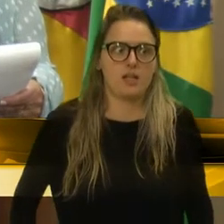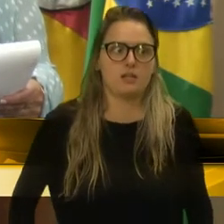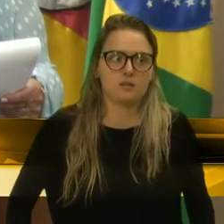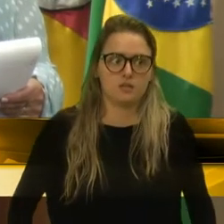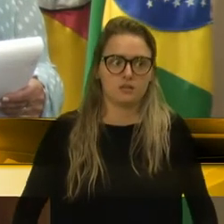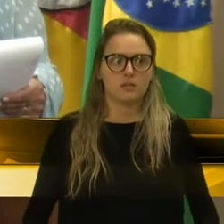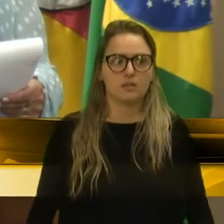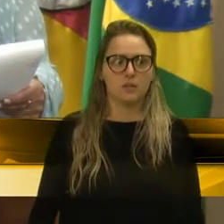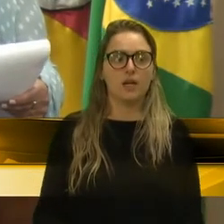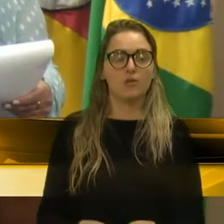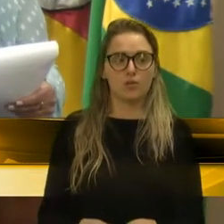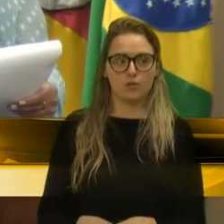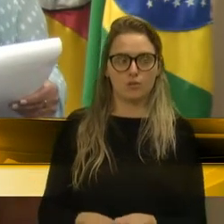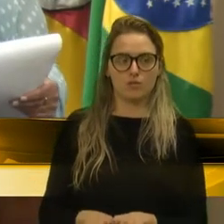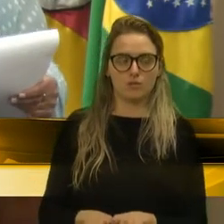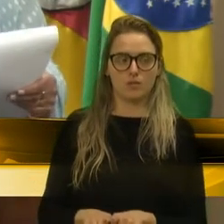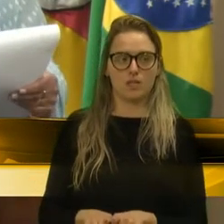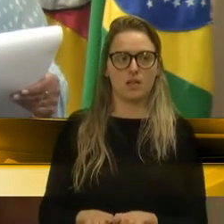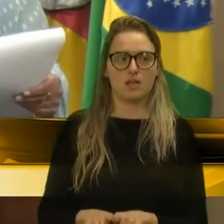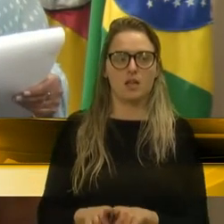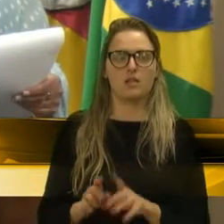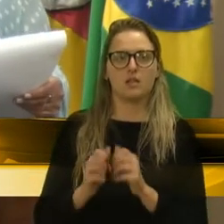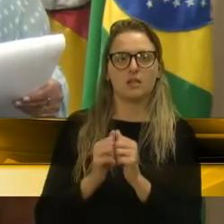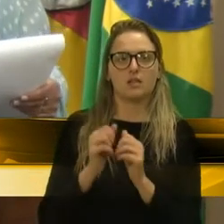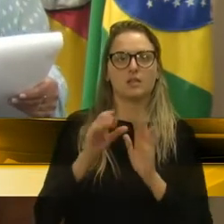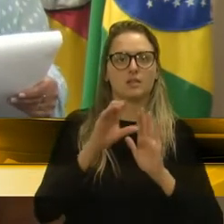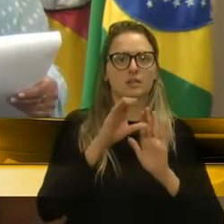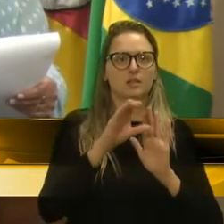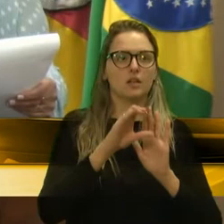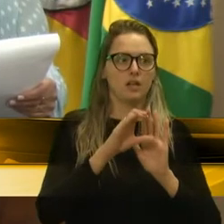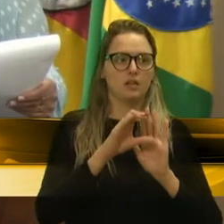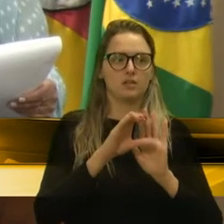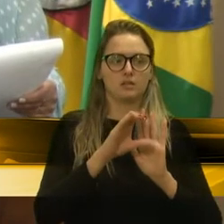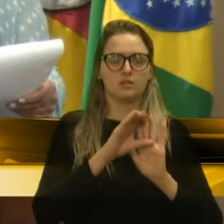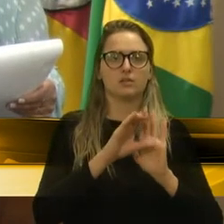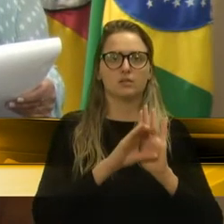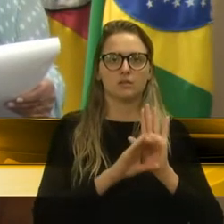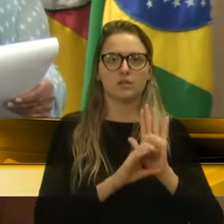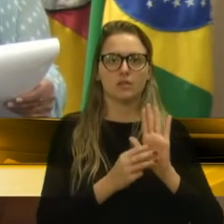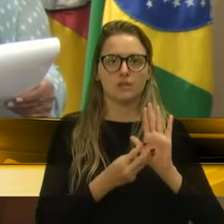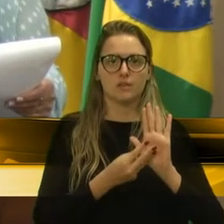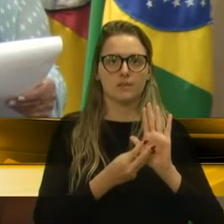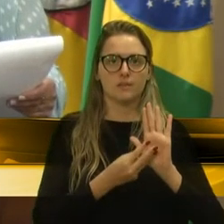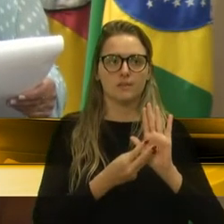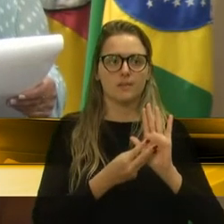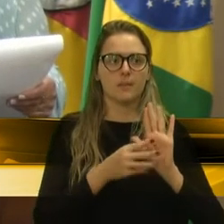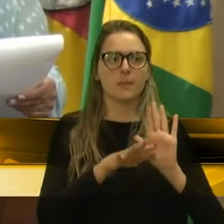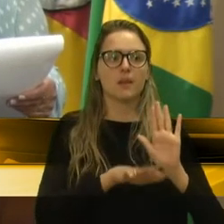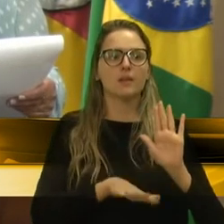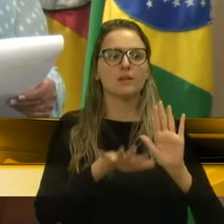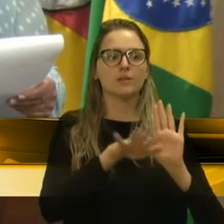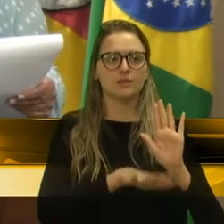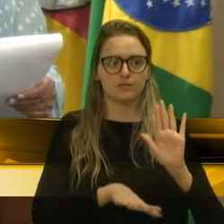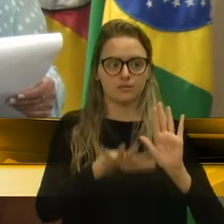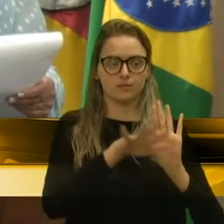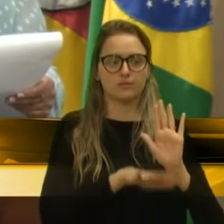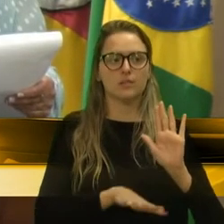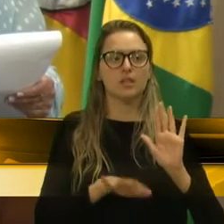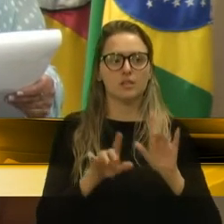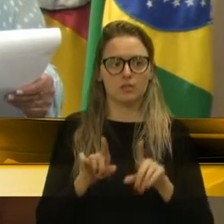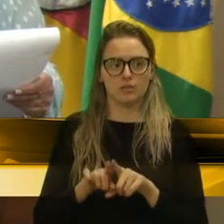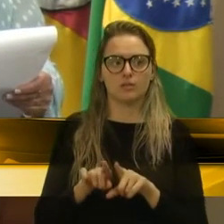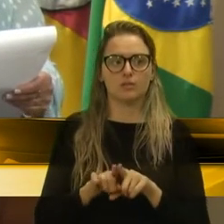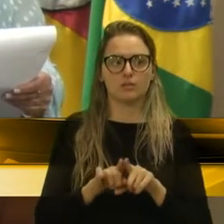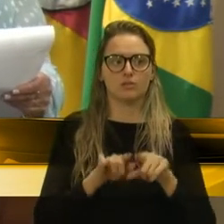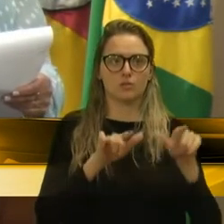incluindo no capítulo 3, a área 3 do leito ferroviário entre as